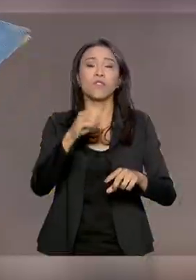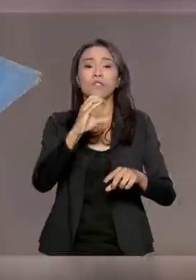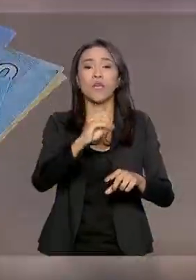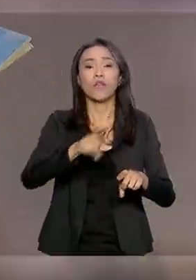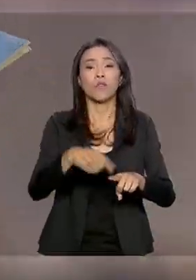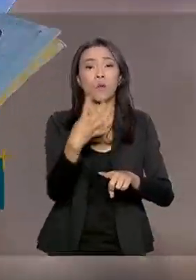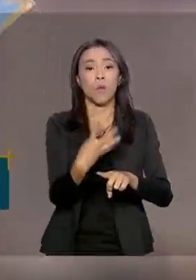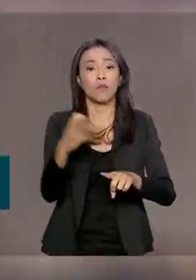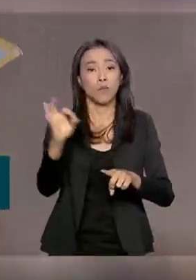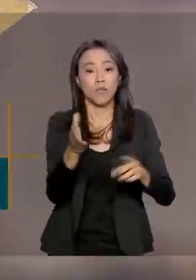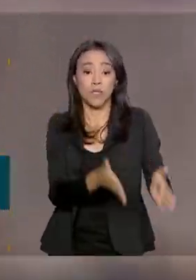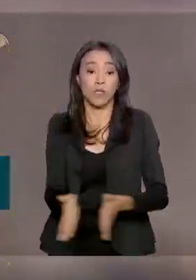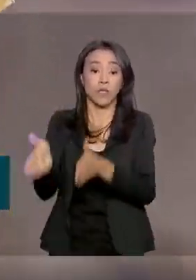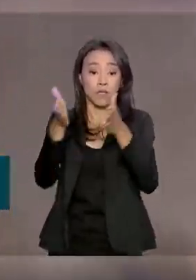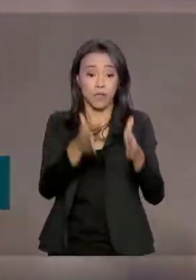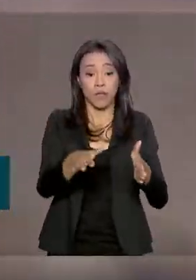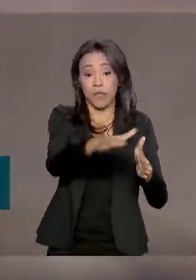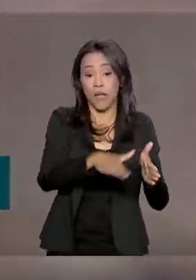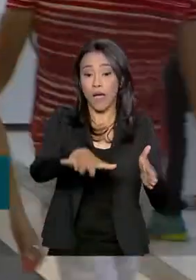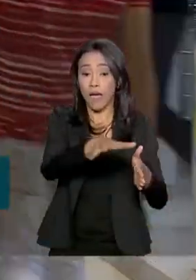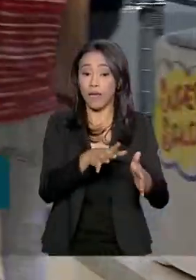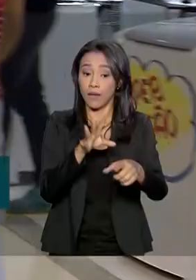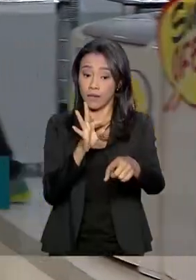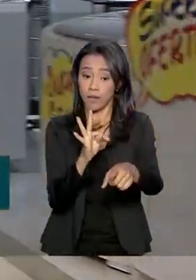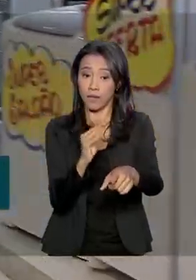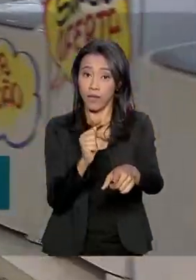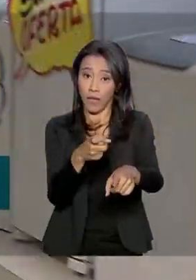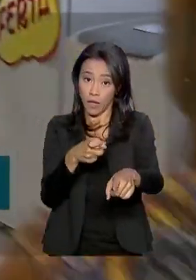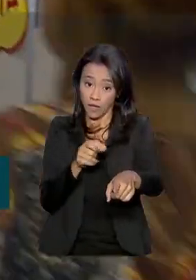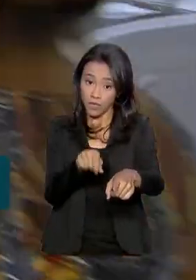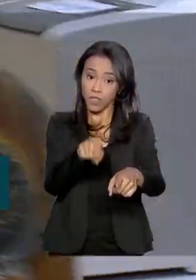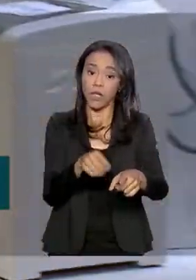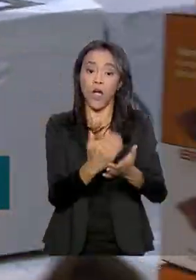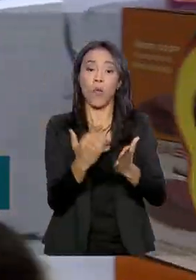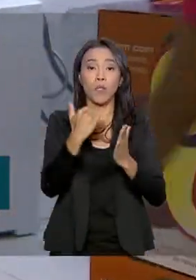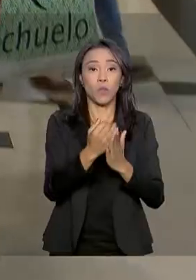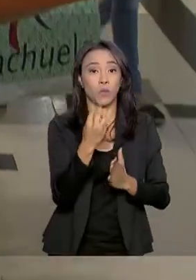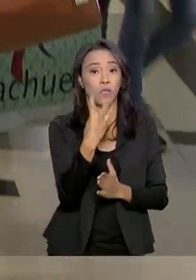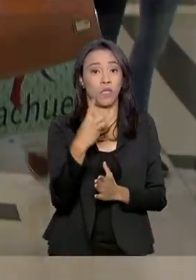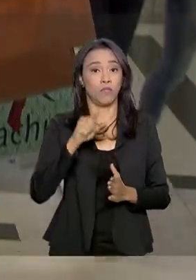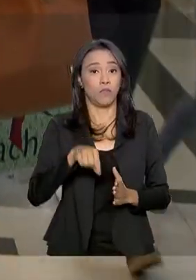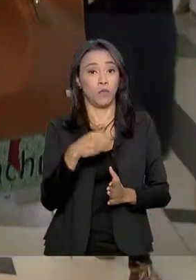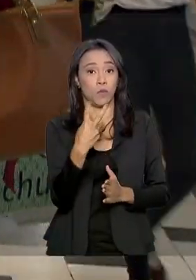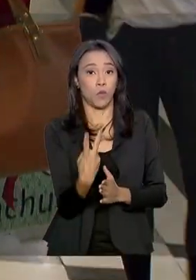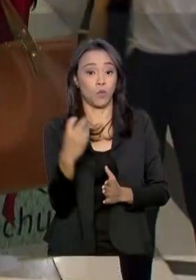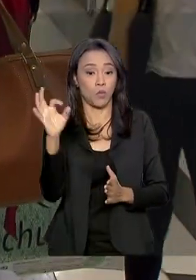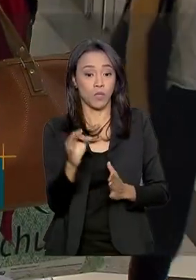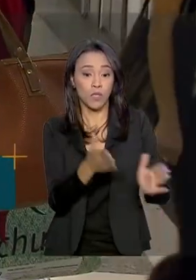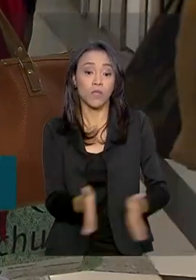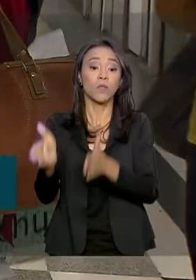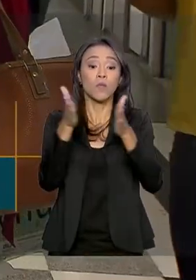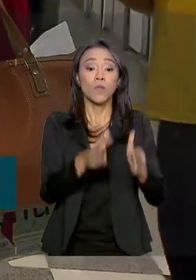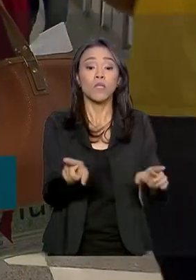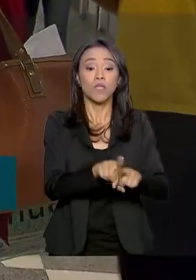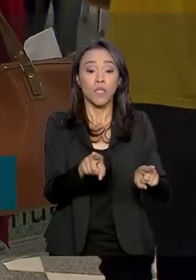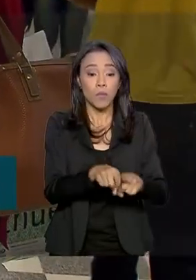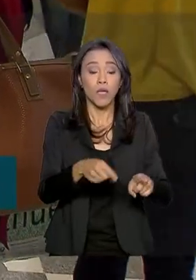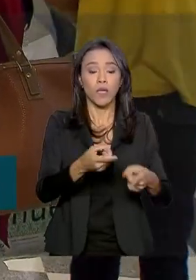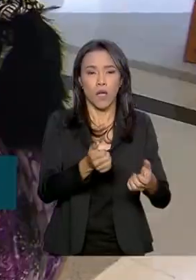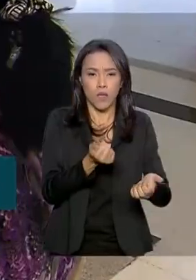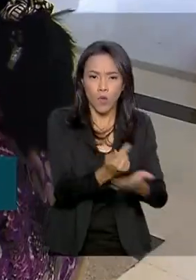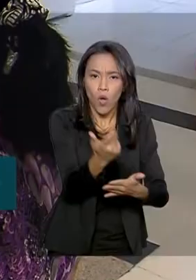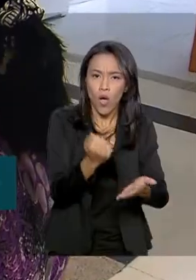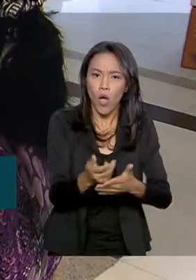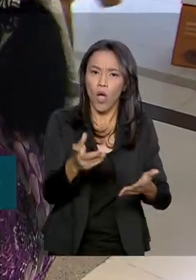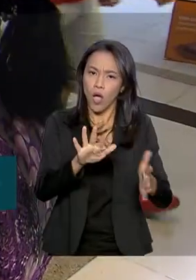Já a taxa de investimento aumentou 3,2% e o consumo das famílias cresceu 0